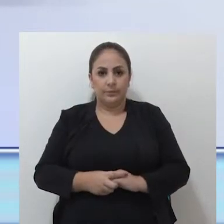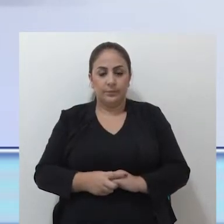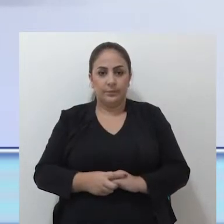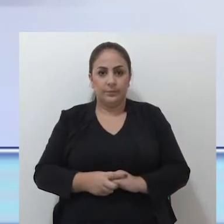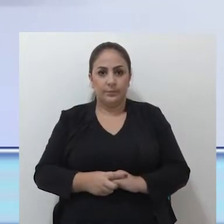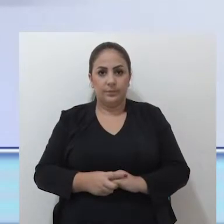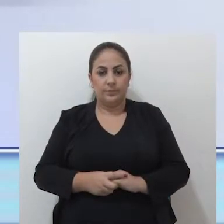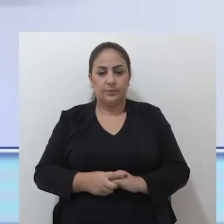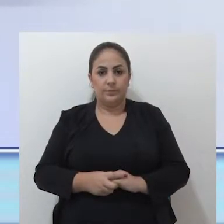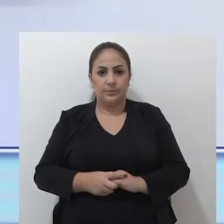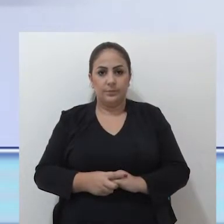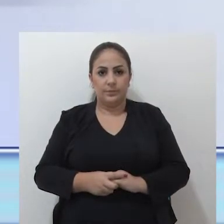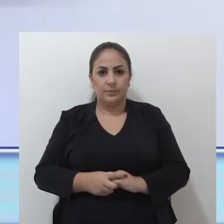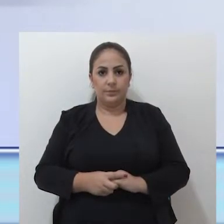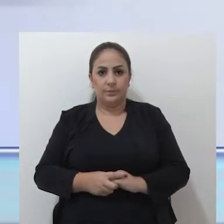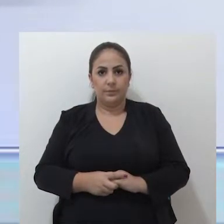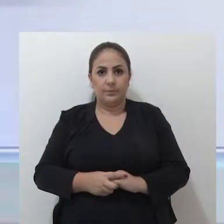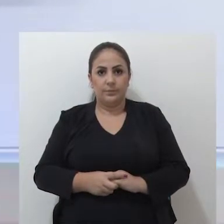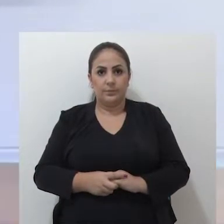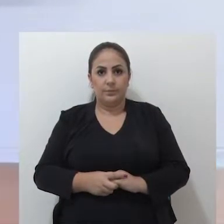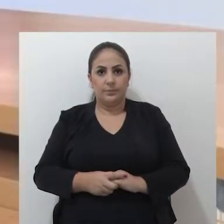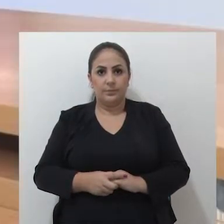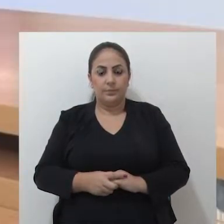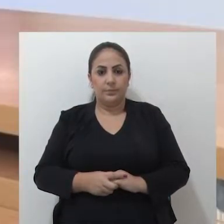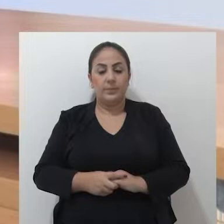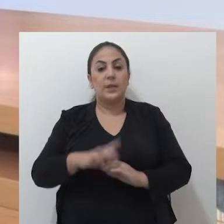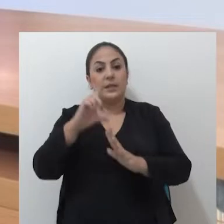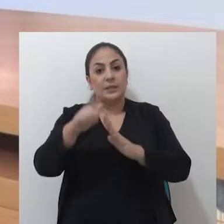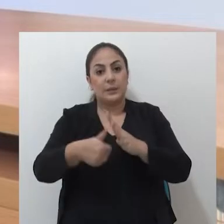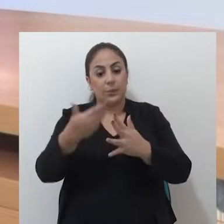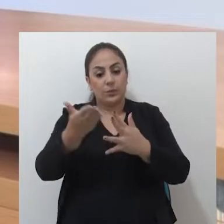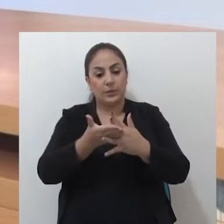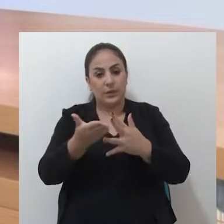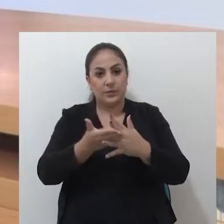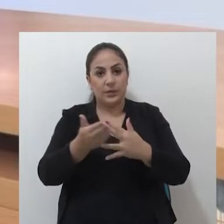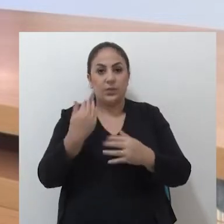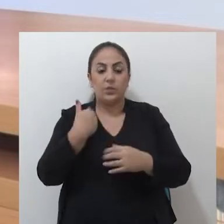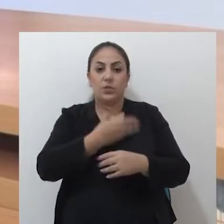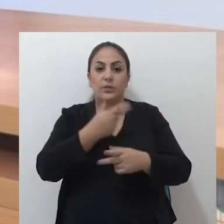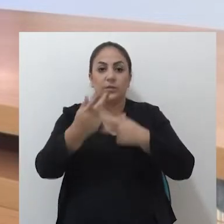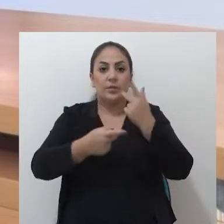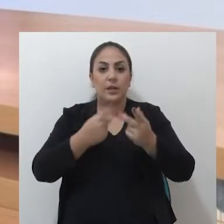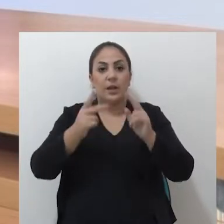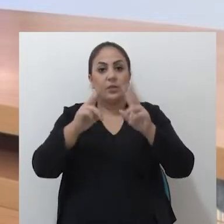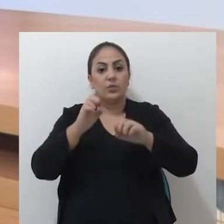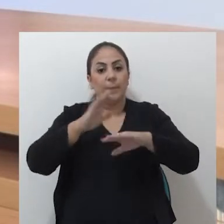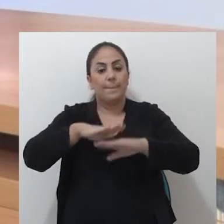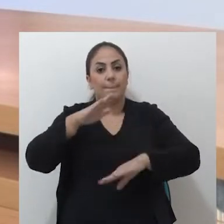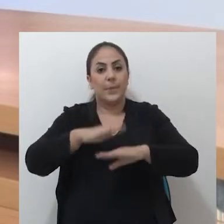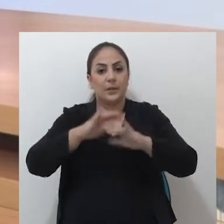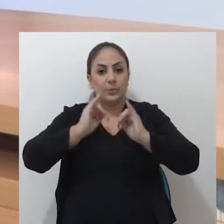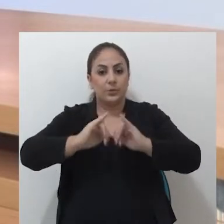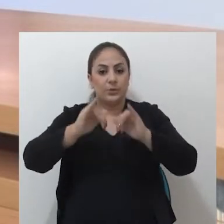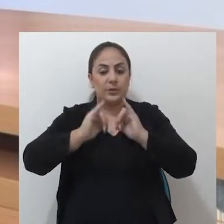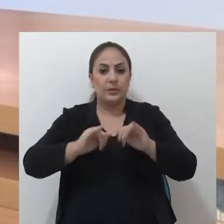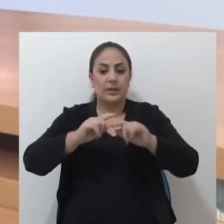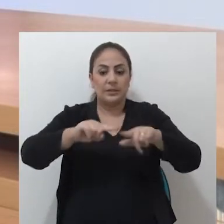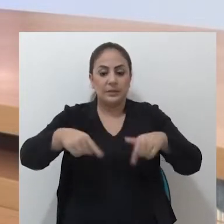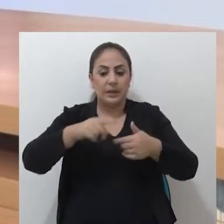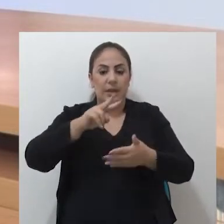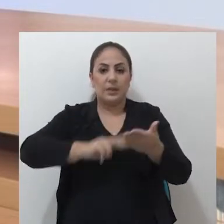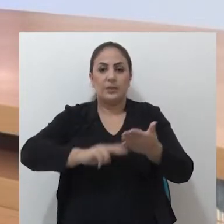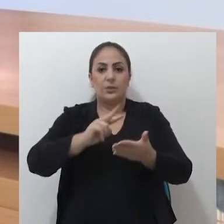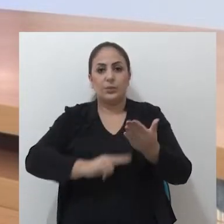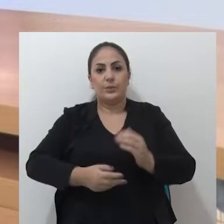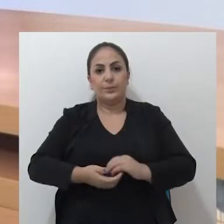3460087. E depois do intervalo, nós vamos falar sobre mais uma edição do